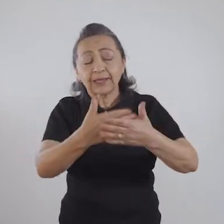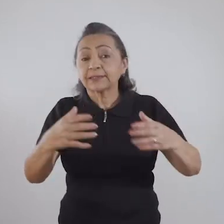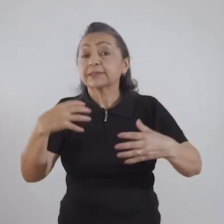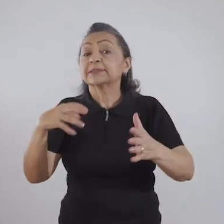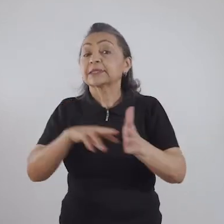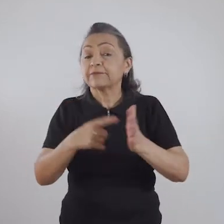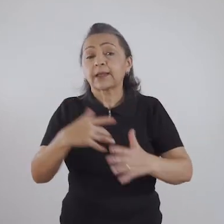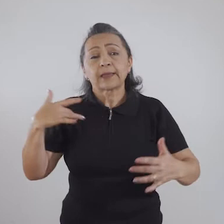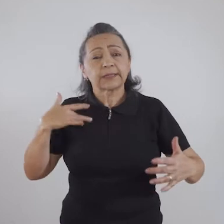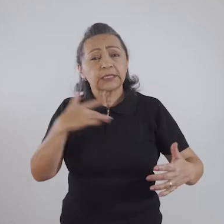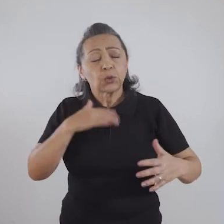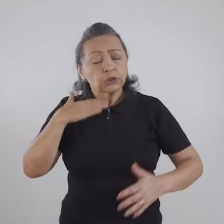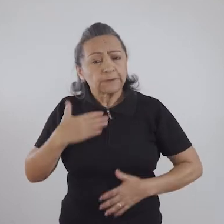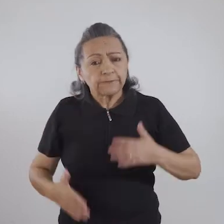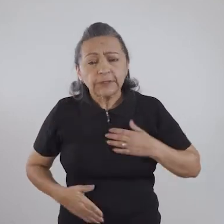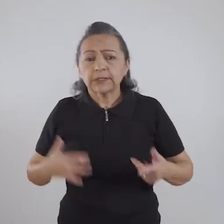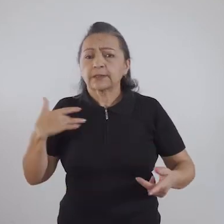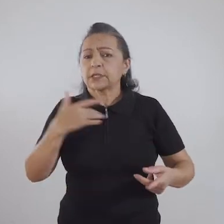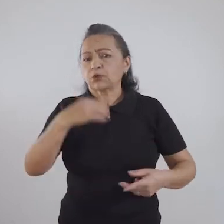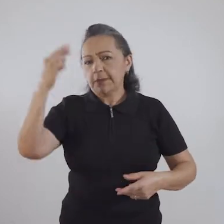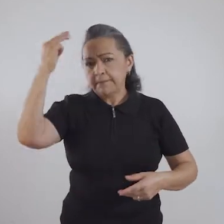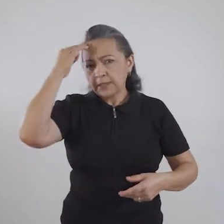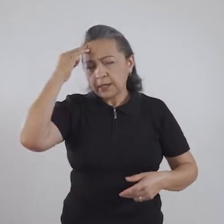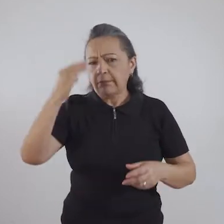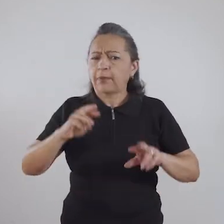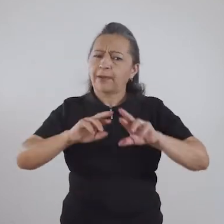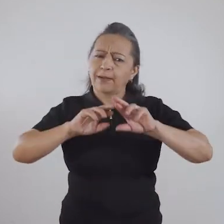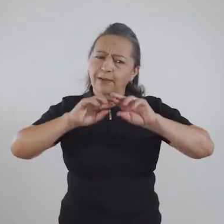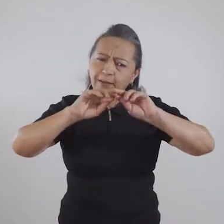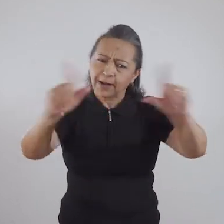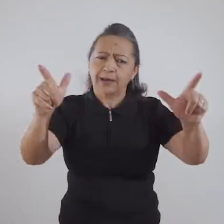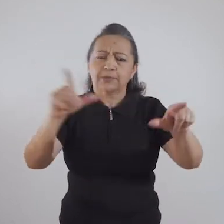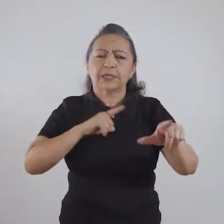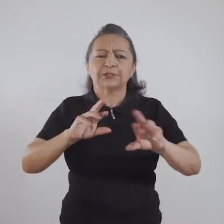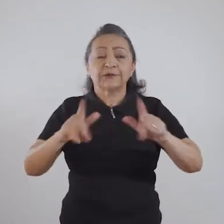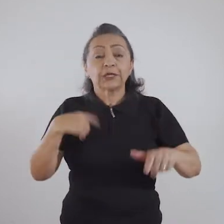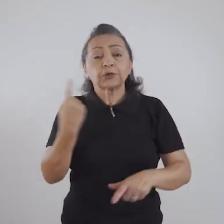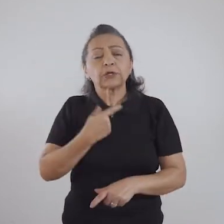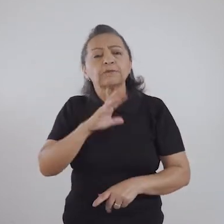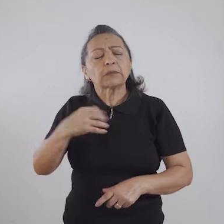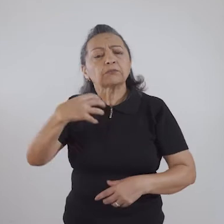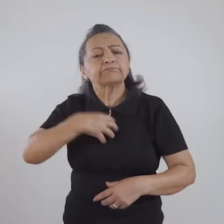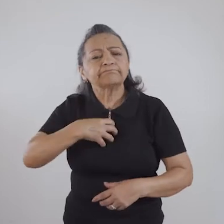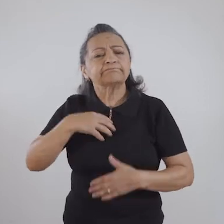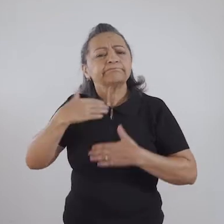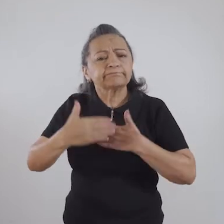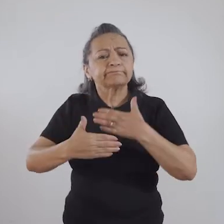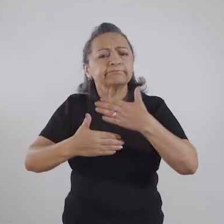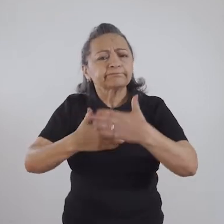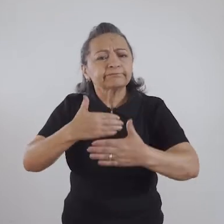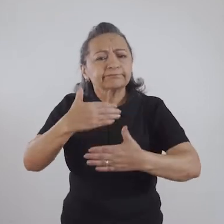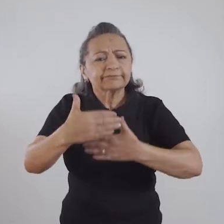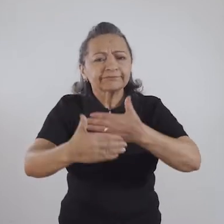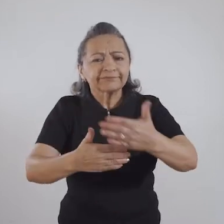falar de saúde física e falar de saúde mental. É claro que tem muitas diferenças que nós vamos sentindo ao longo